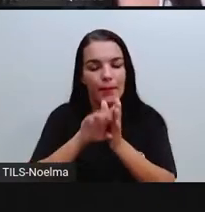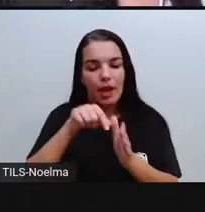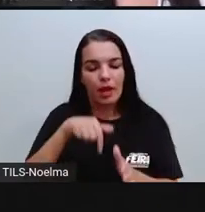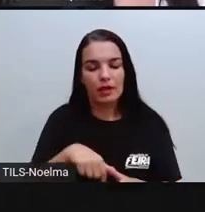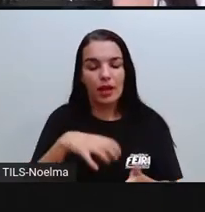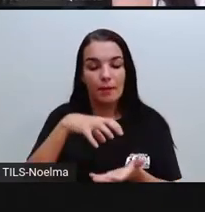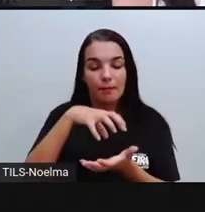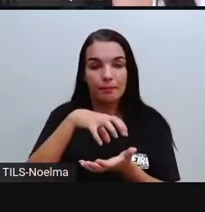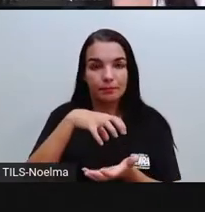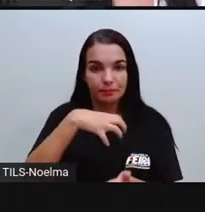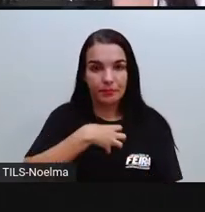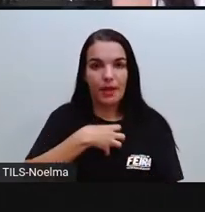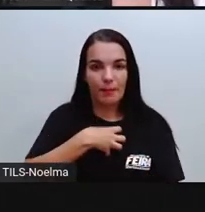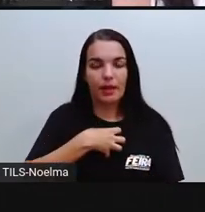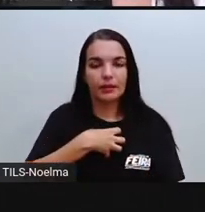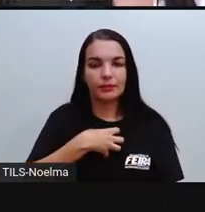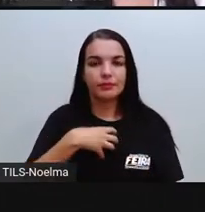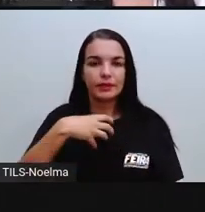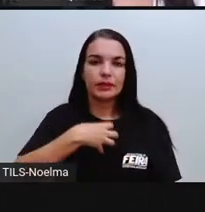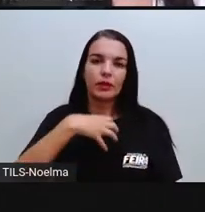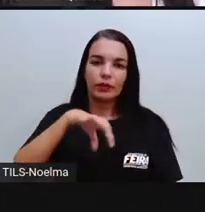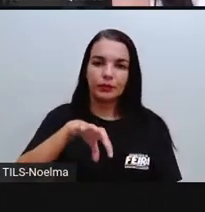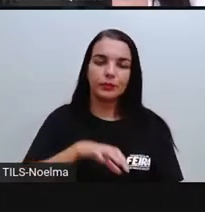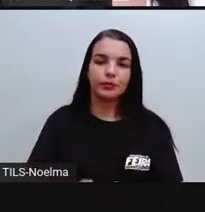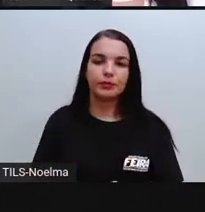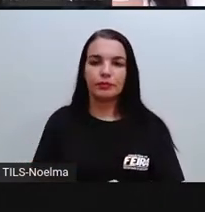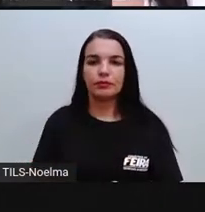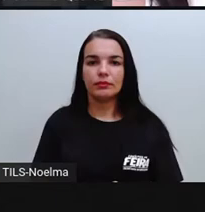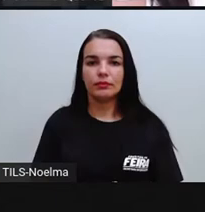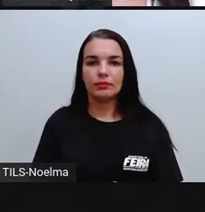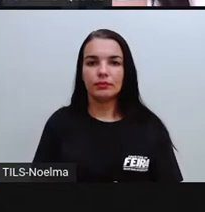ocorreu aí em Salvador, certo?